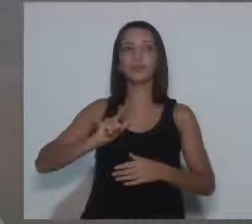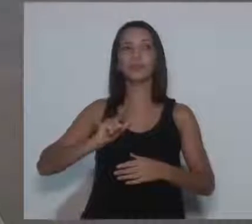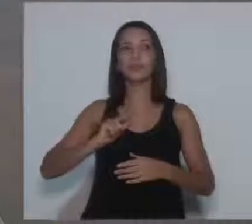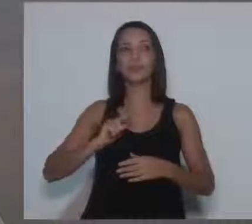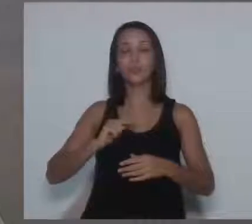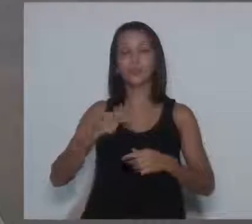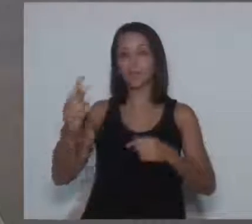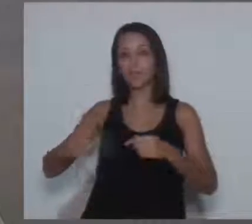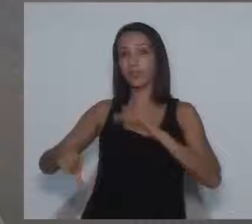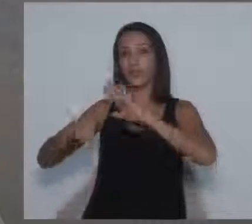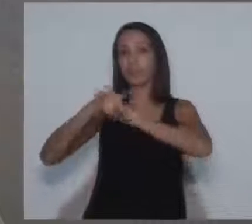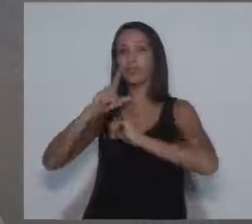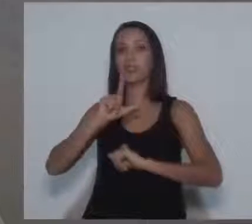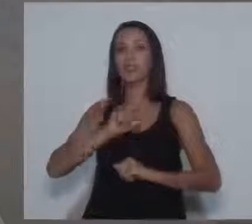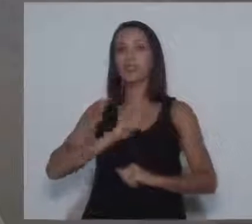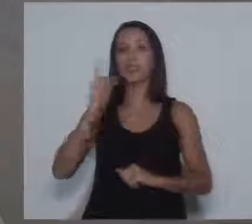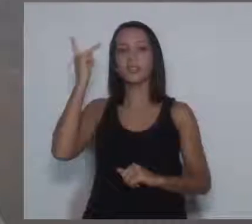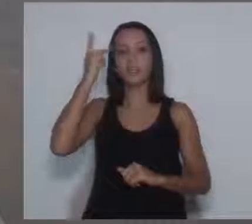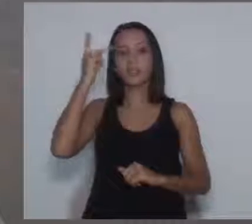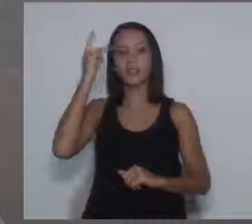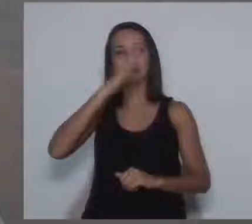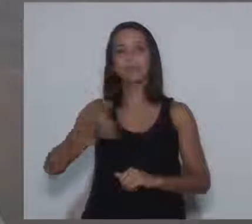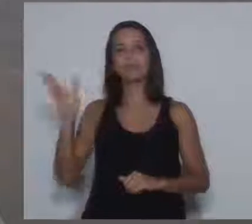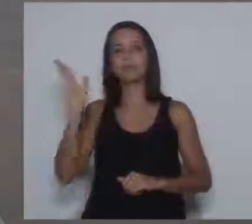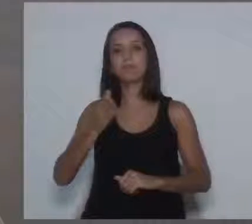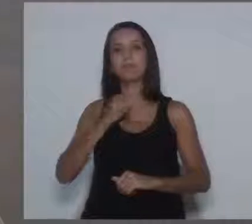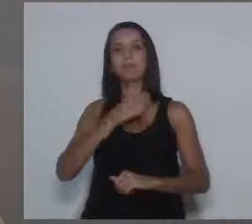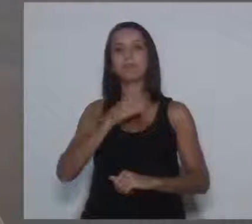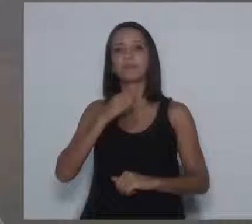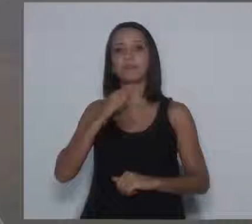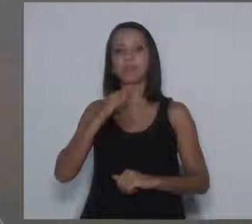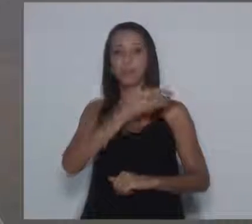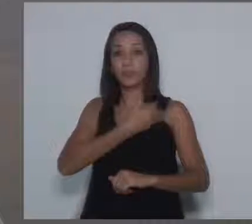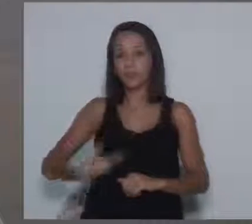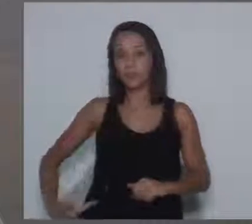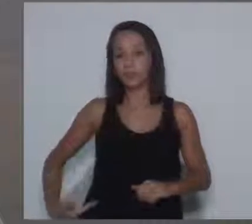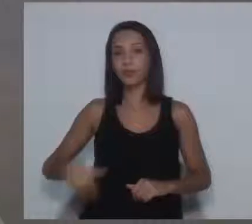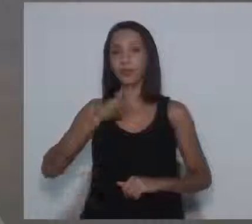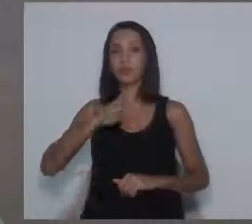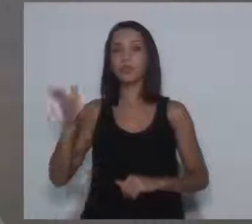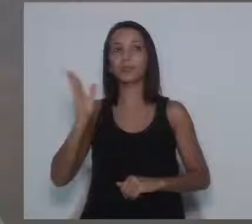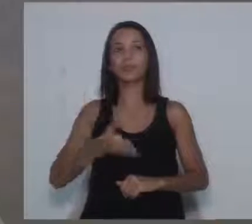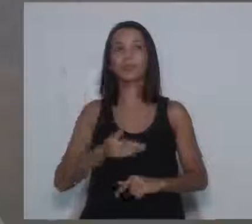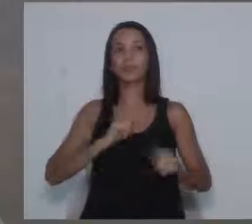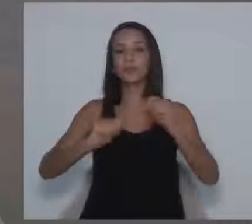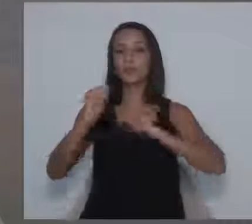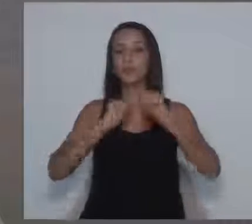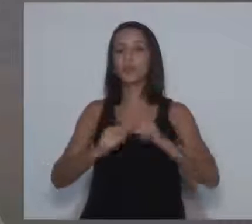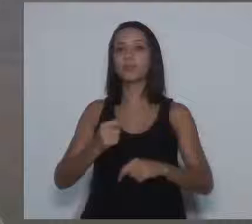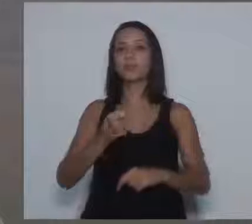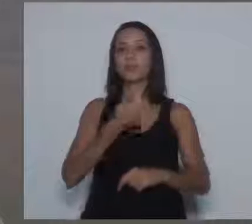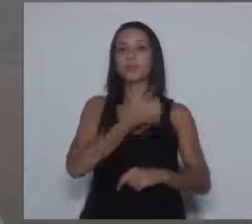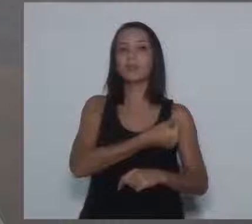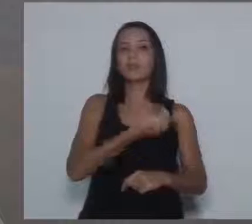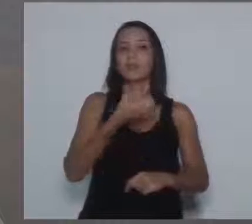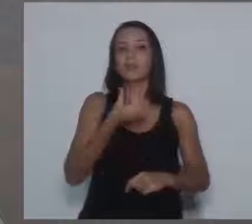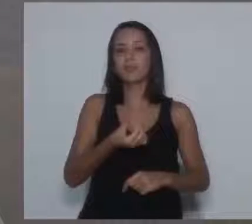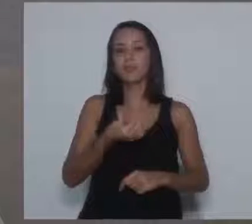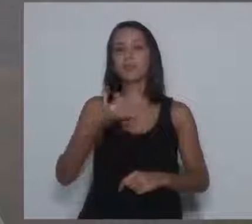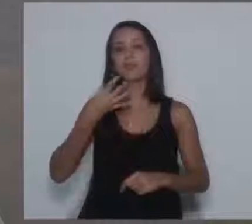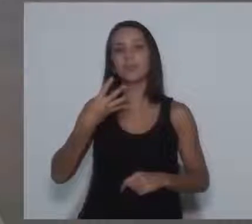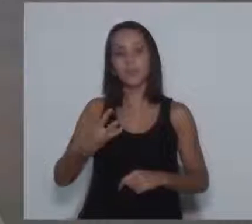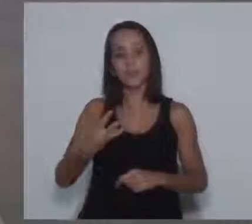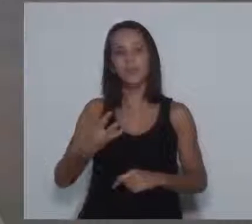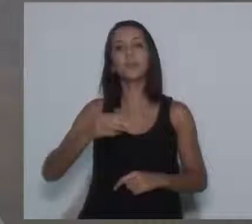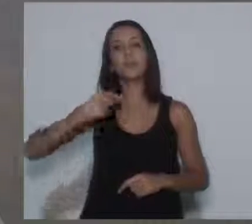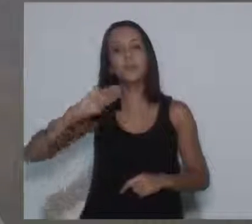que é a segunda sem carne nas escolas, que economizou 164 milhões de litros de água por